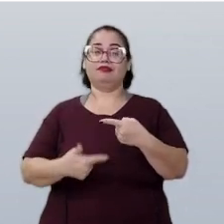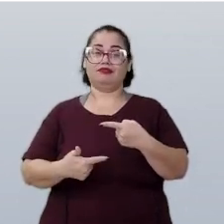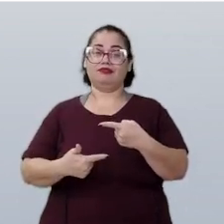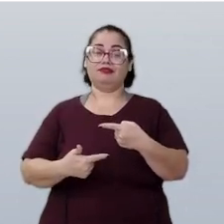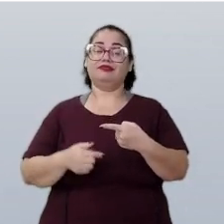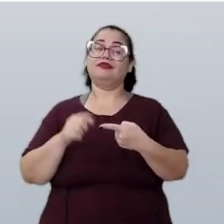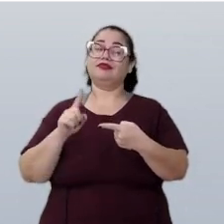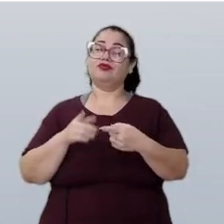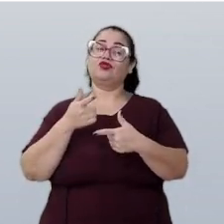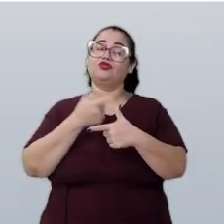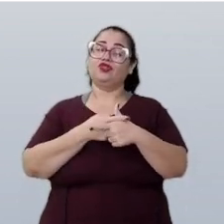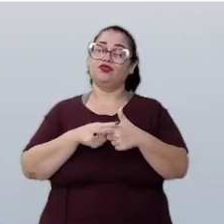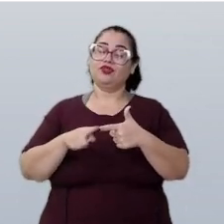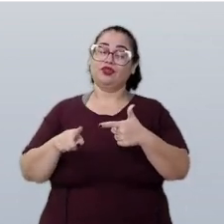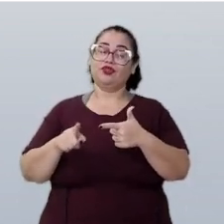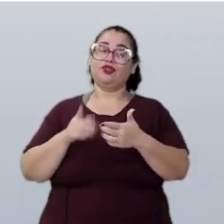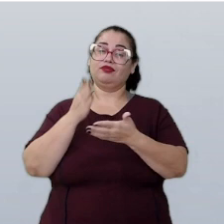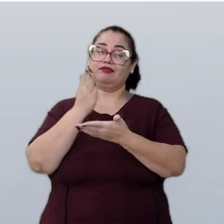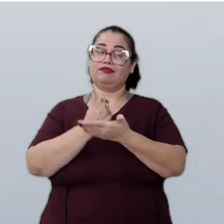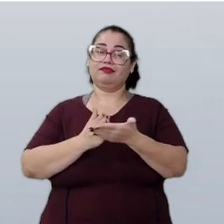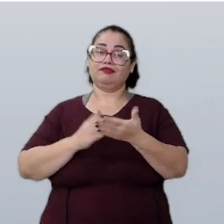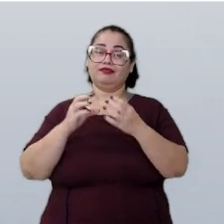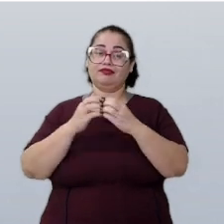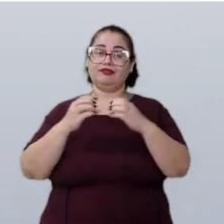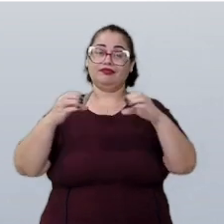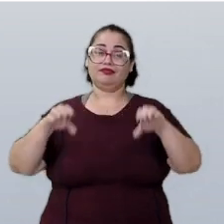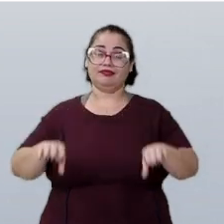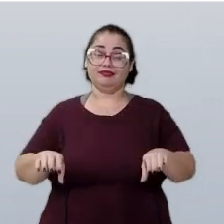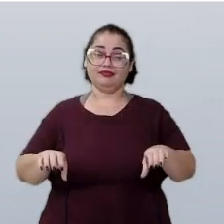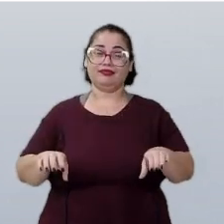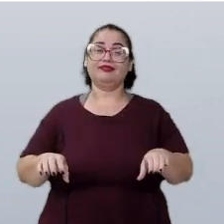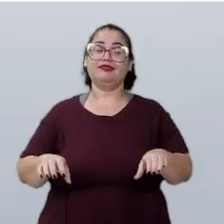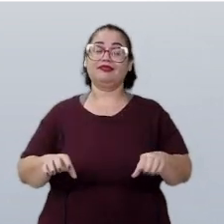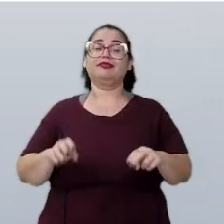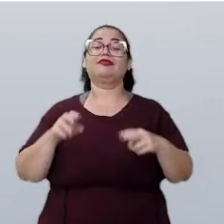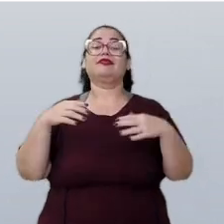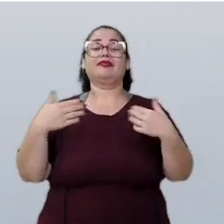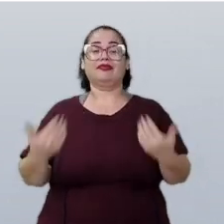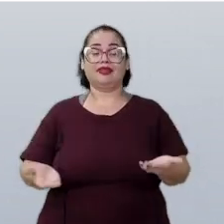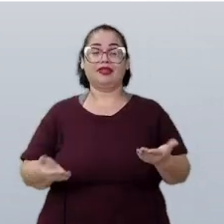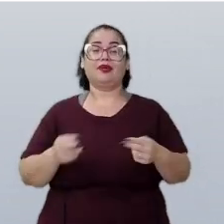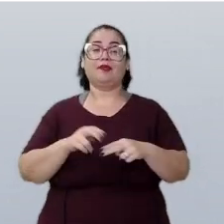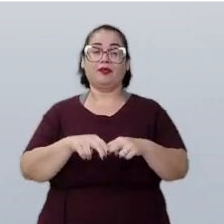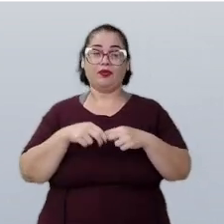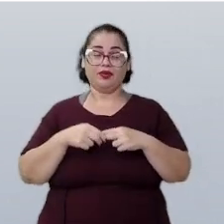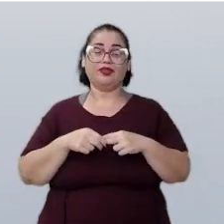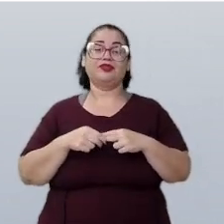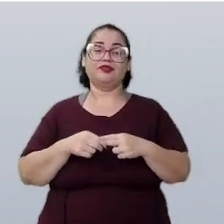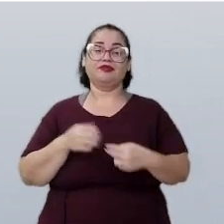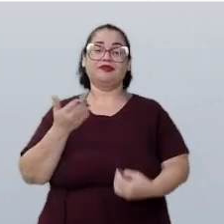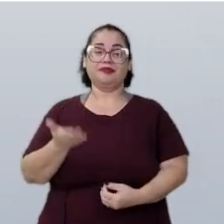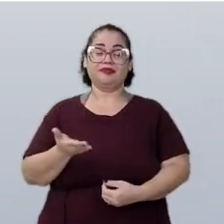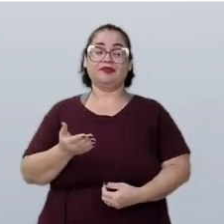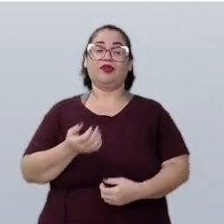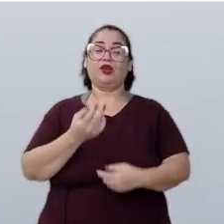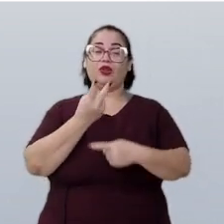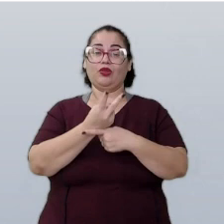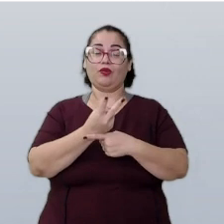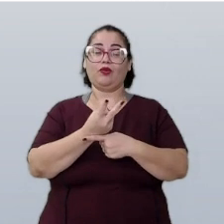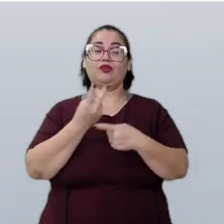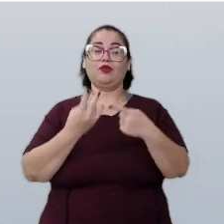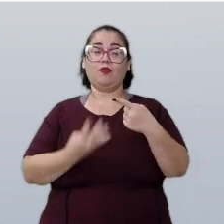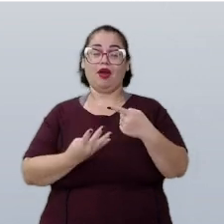que foi dividido em duas partes apenas. Portanto, é por isso que dois